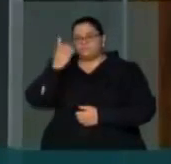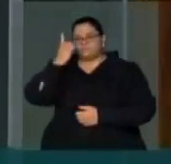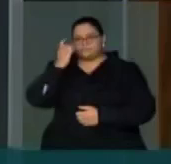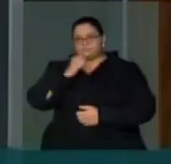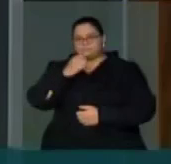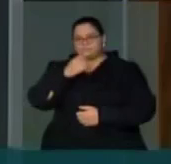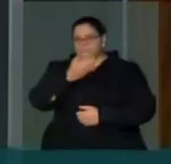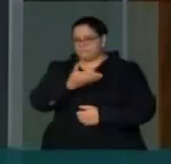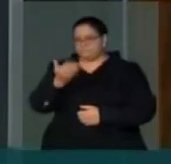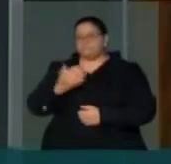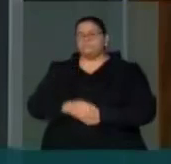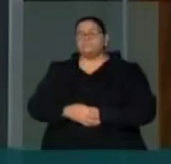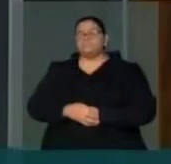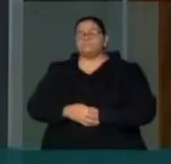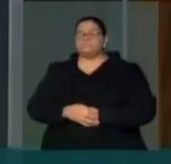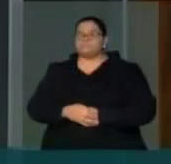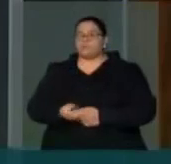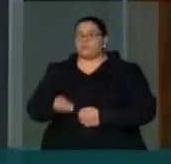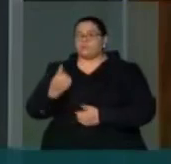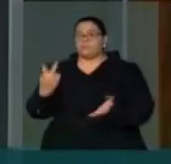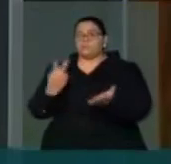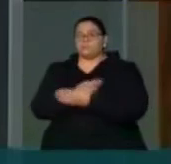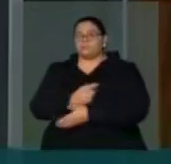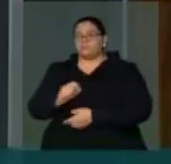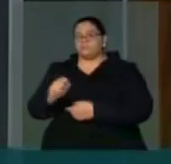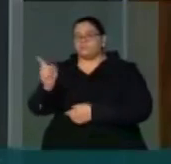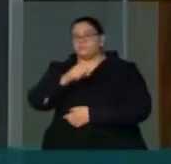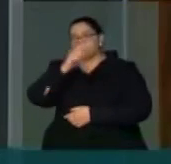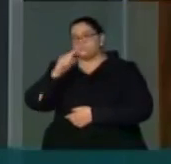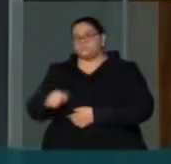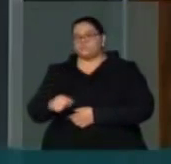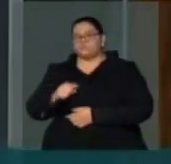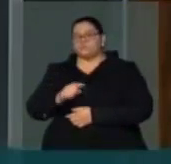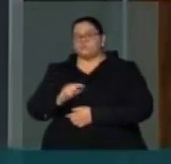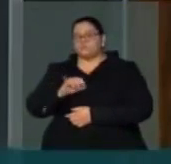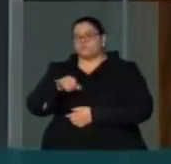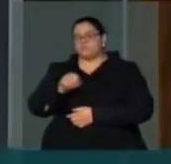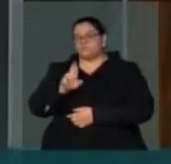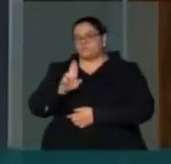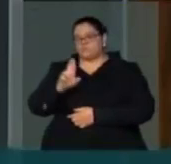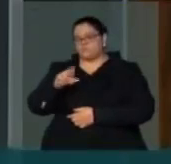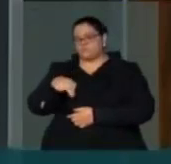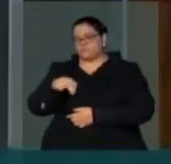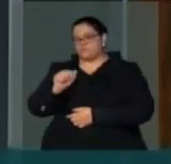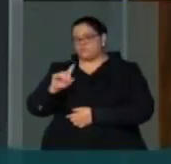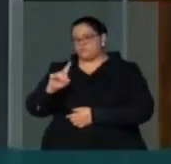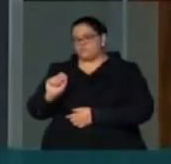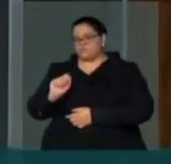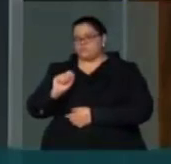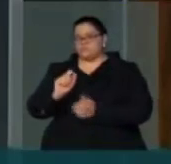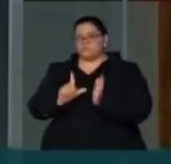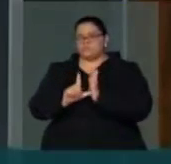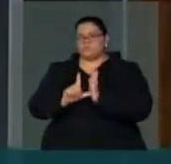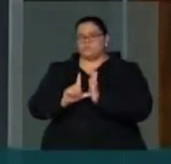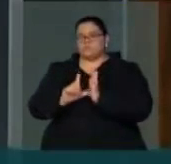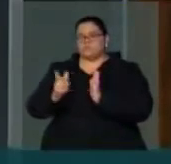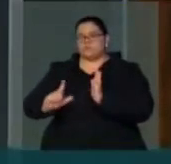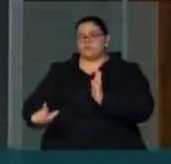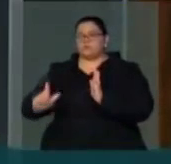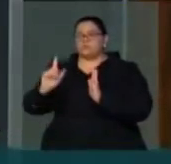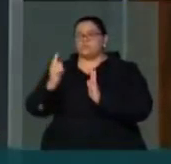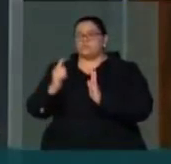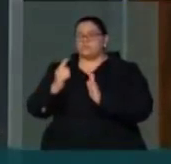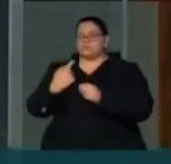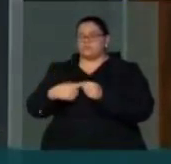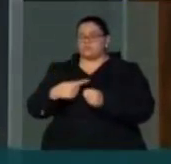surpreendidos com o anúncio do cancelamento da jornada de literatura de passo fundo desse ano, um evento já incluído